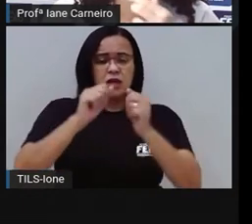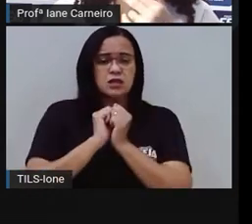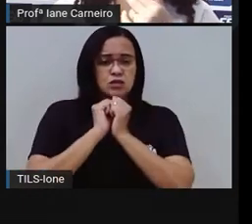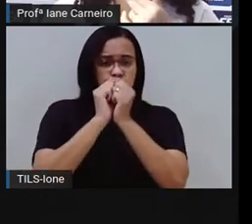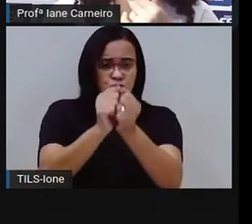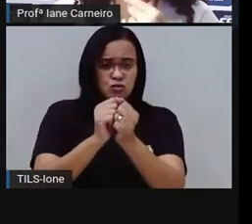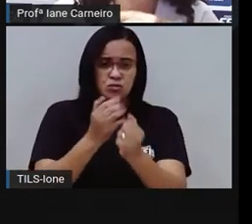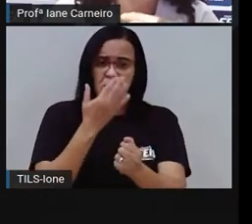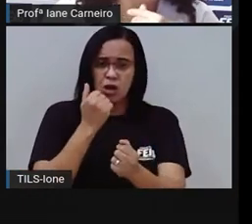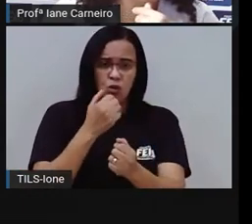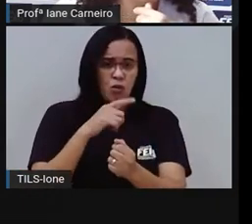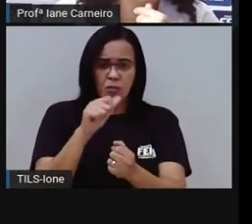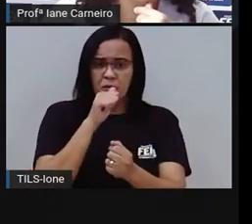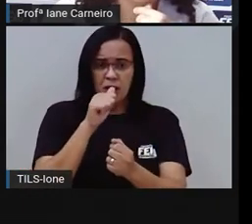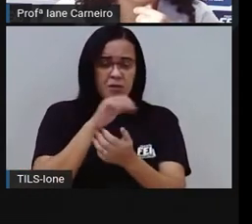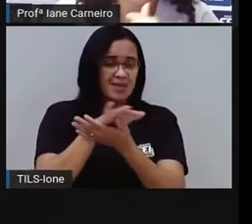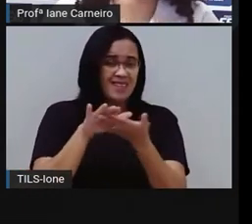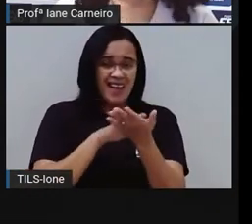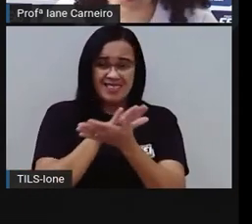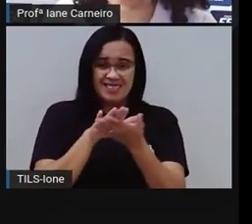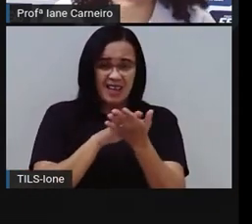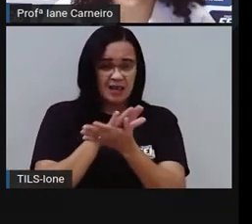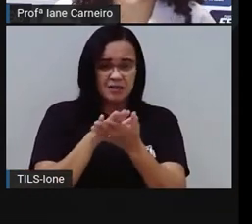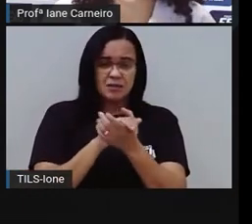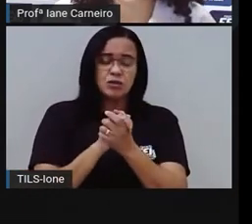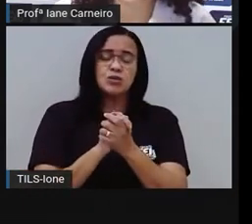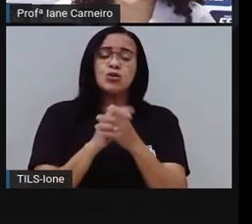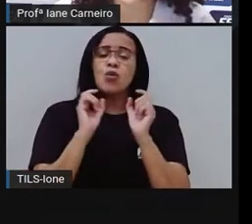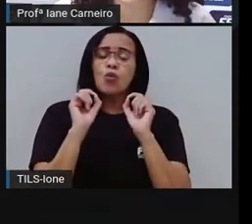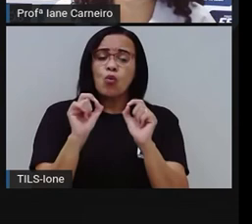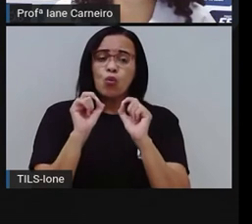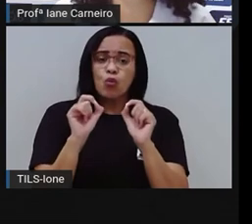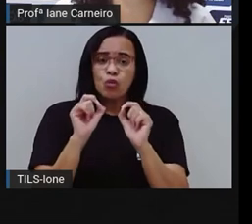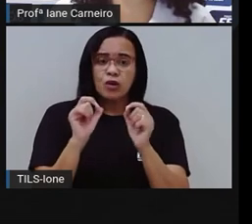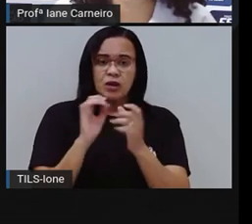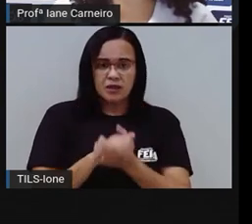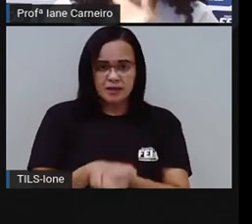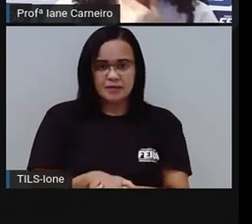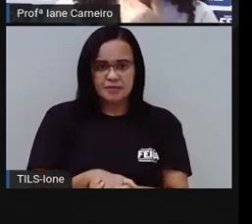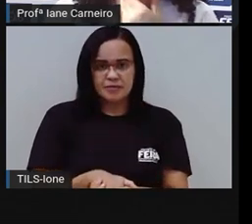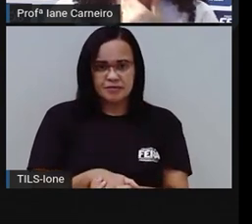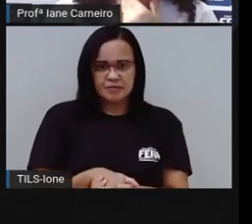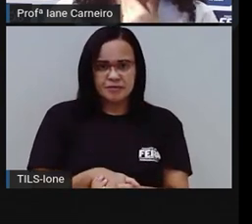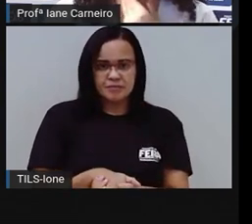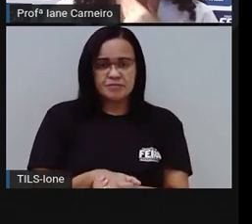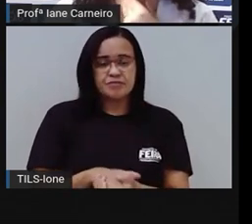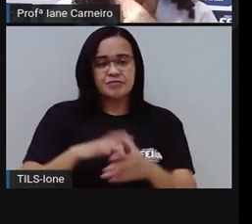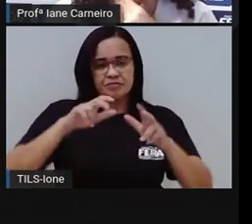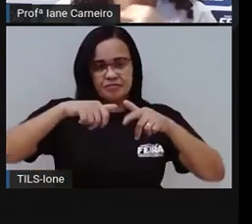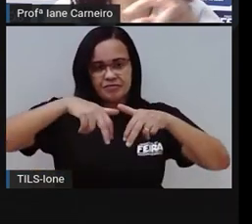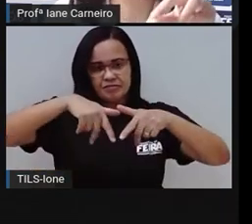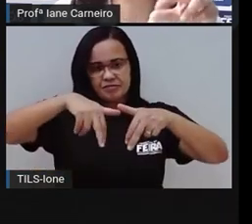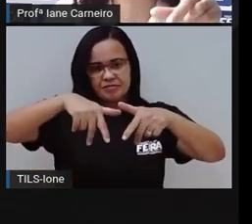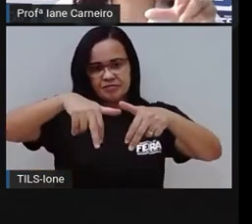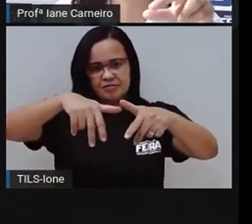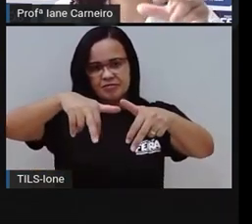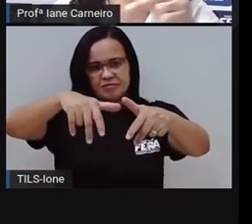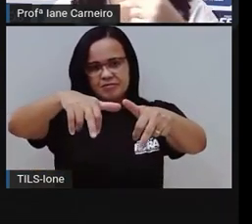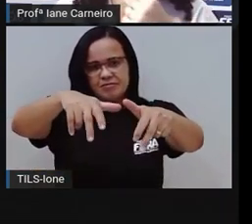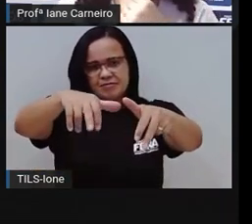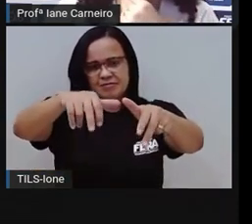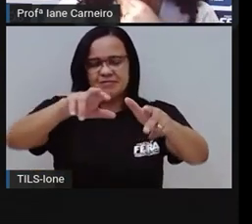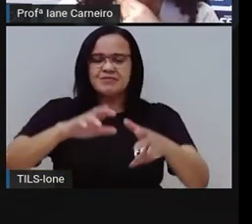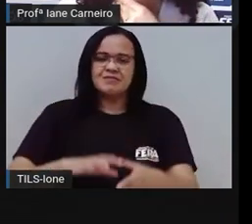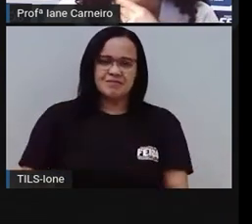bebem. Andam juntas, mas nem comem nem bebem. As pernas, verdade, elas andam juntas.